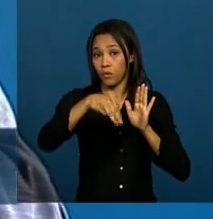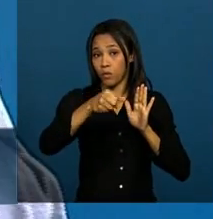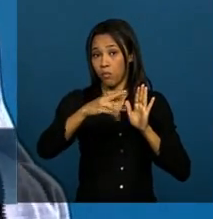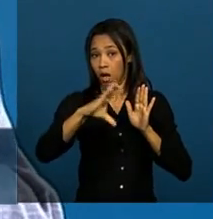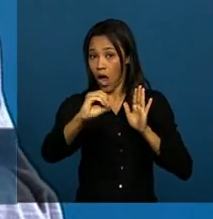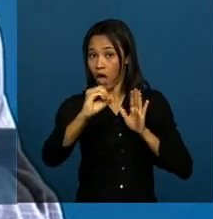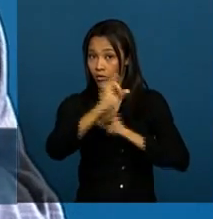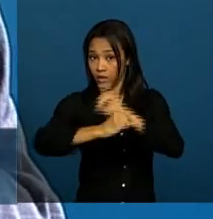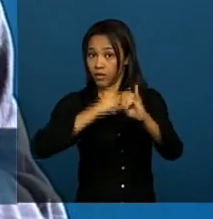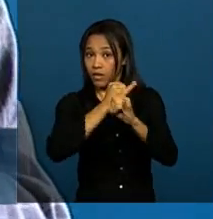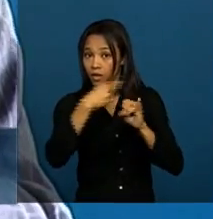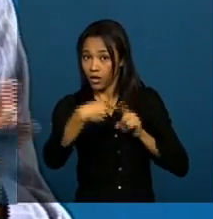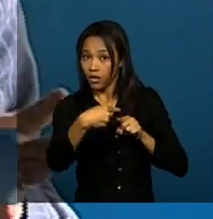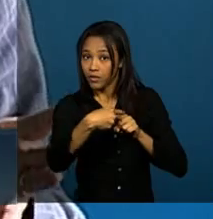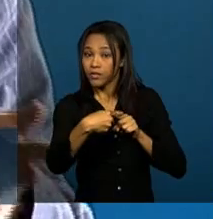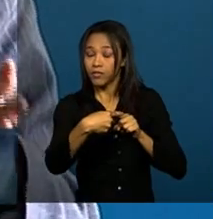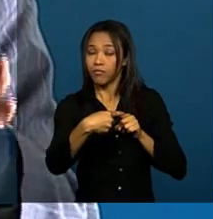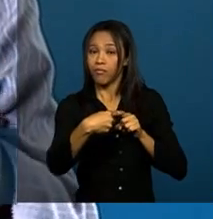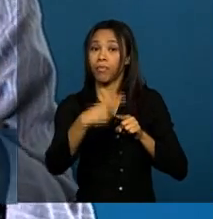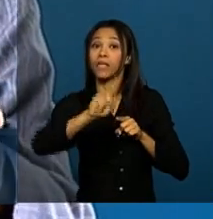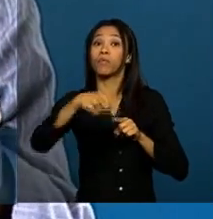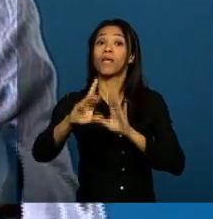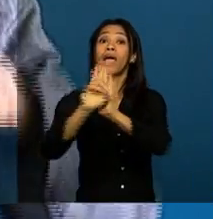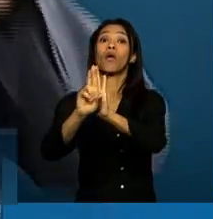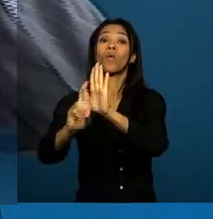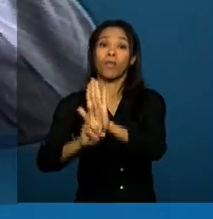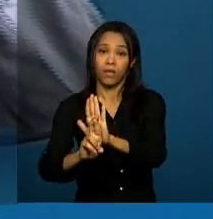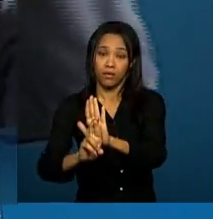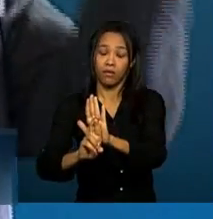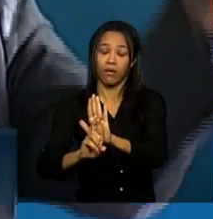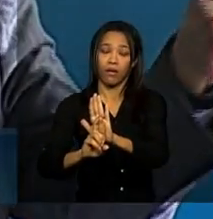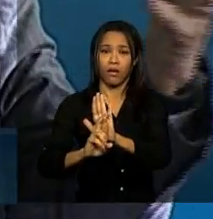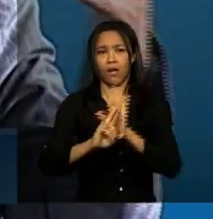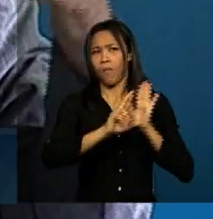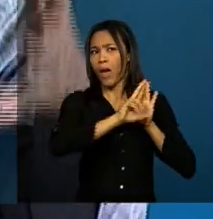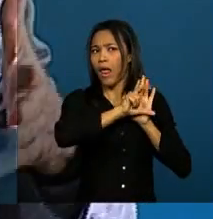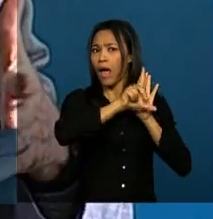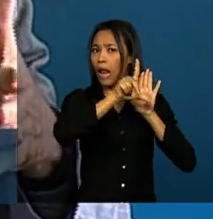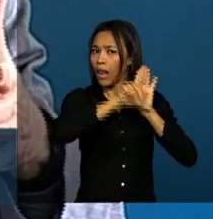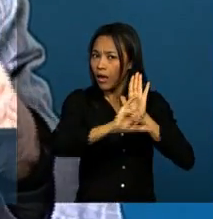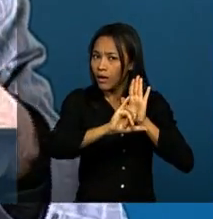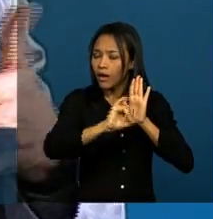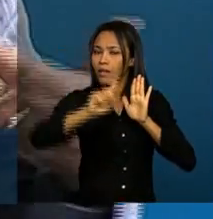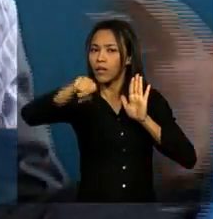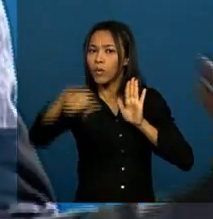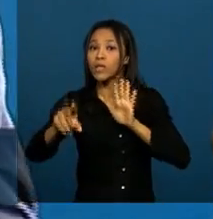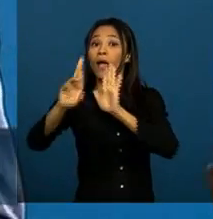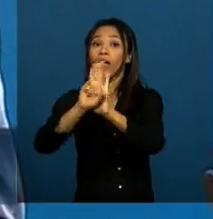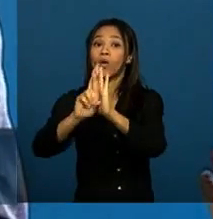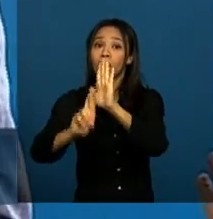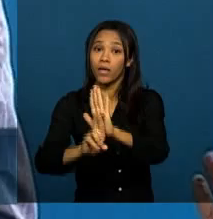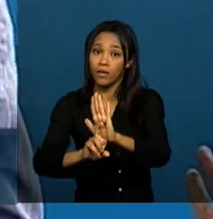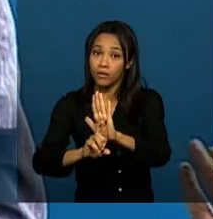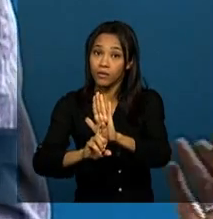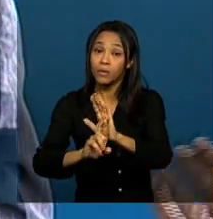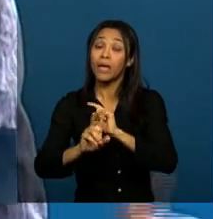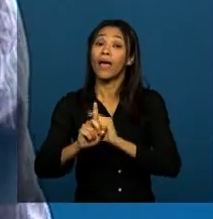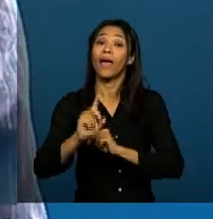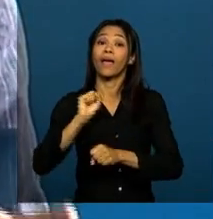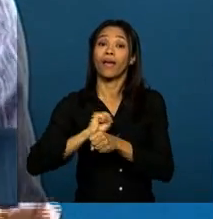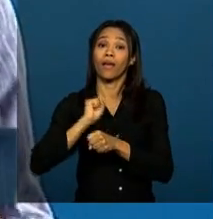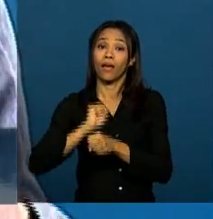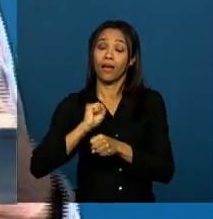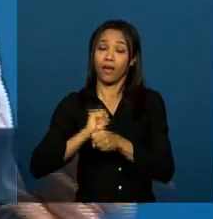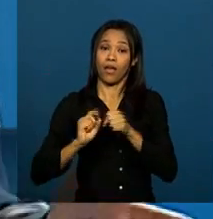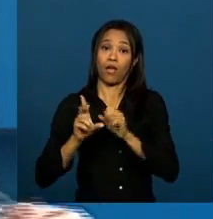na regulamentação. Evidentemente que a regulamentação de uma lei é sobredeterminada pela lei aprovada pelo Congresso.